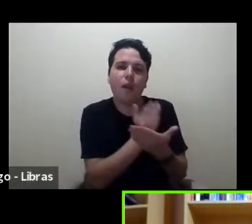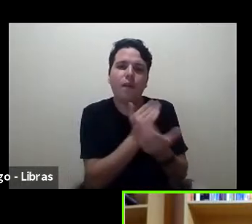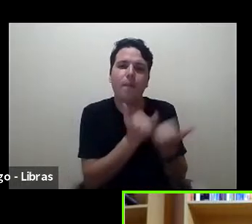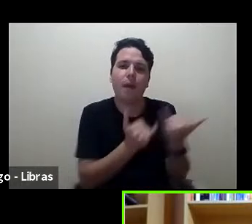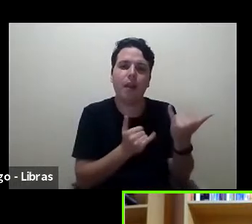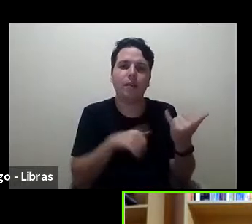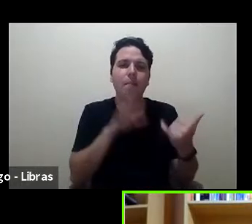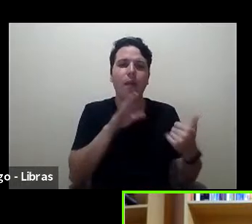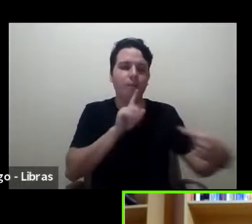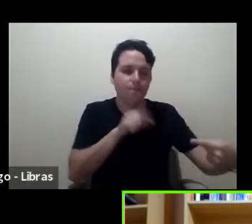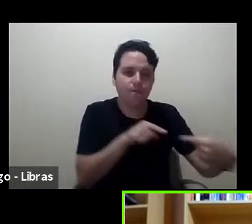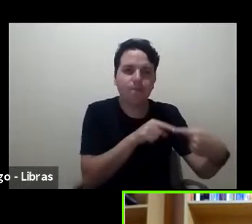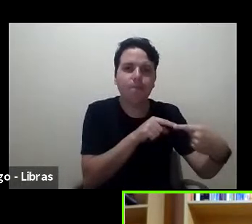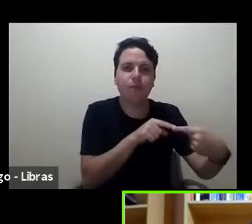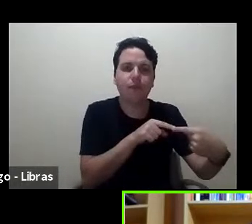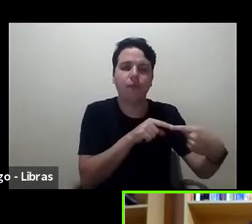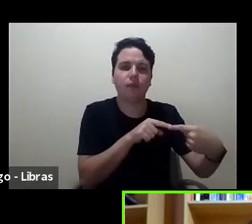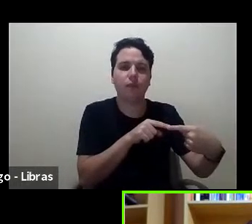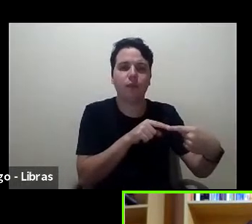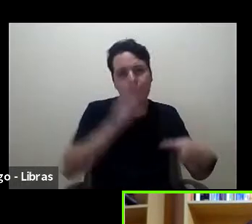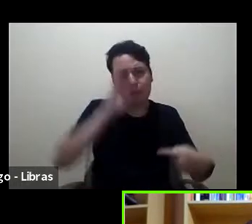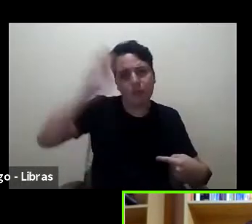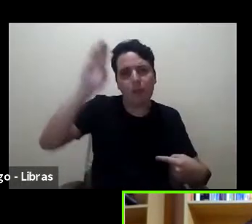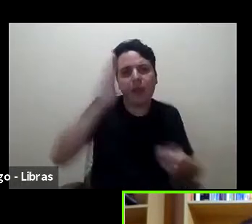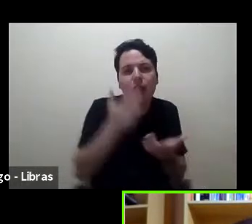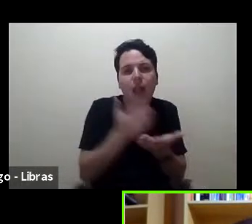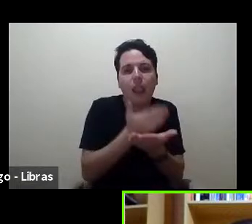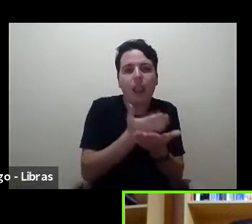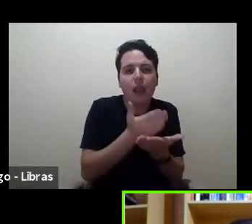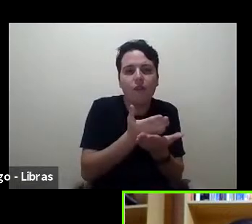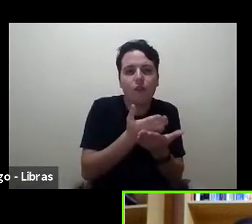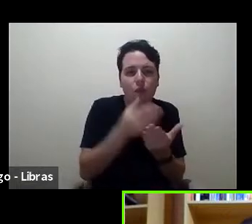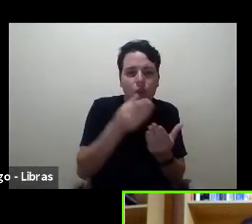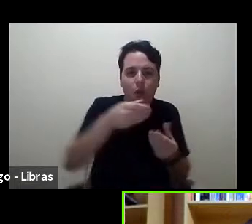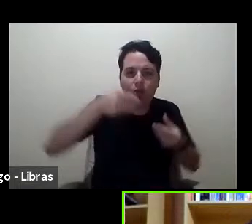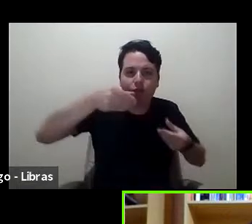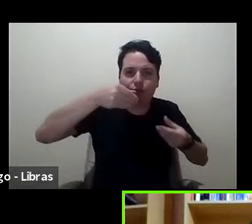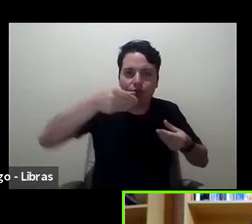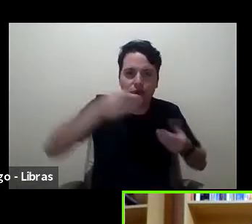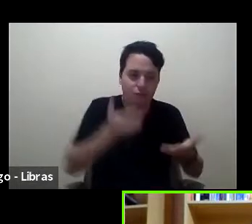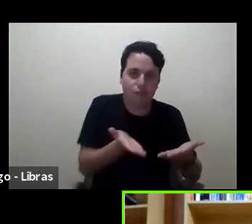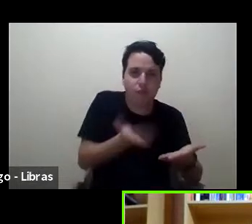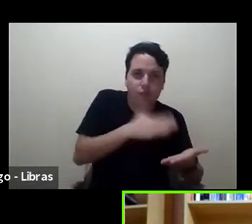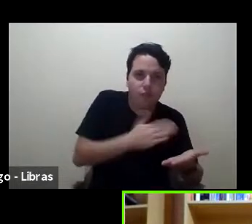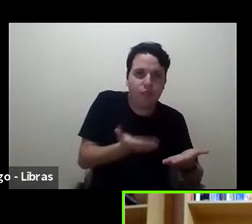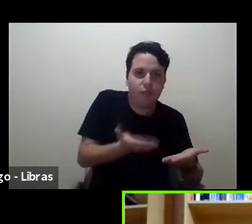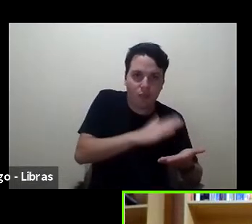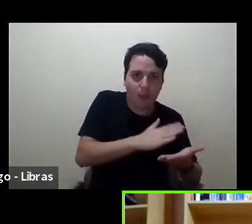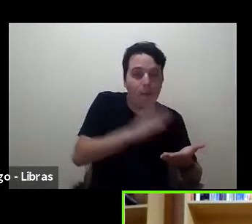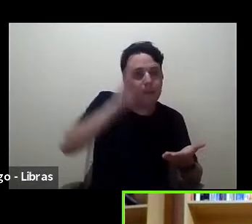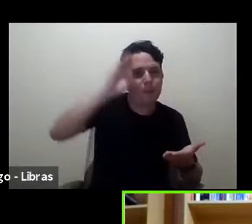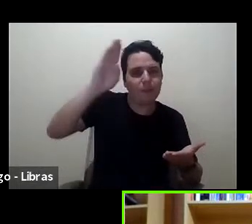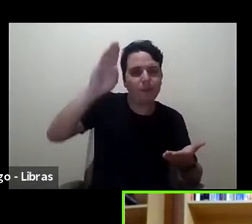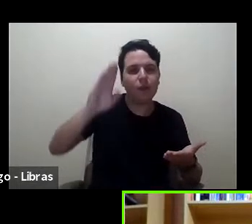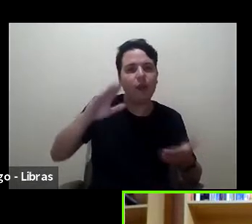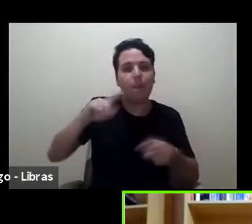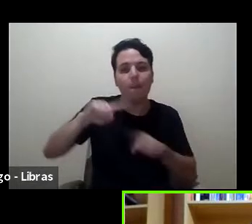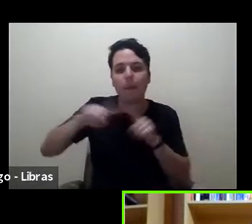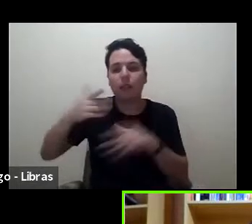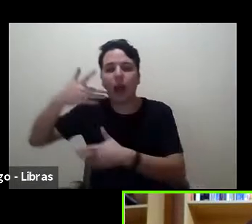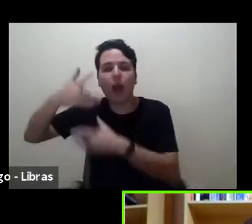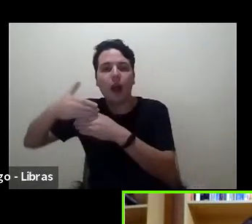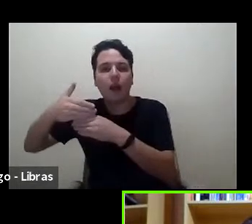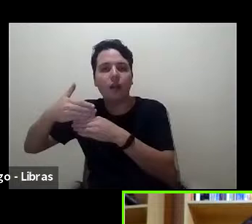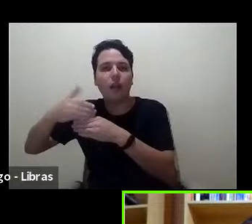especialmente pensando no livro impresso. E a resenha, ela coloca o livro para além dos espaços